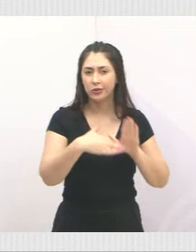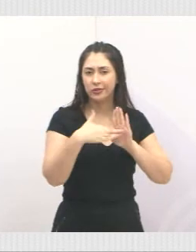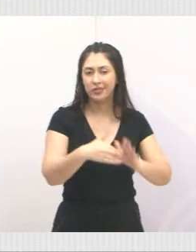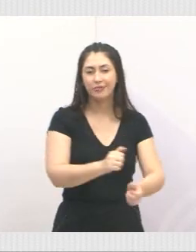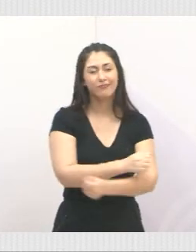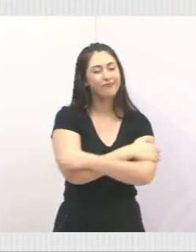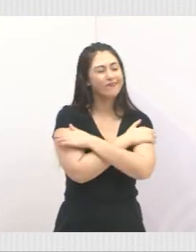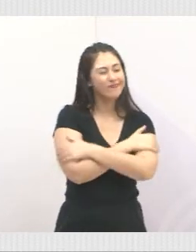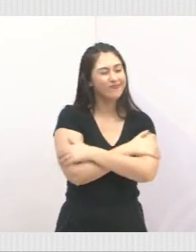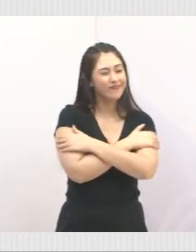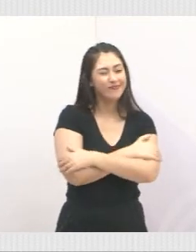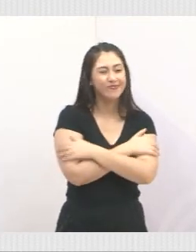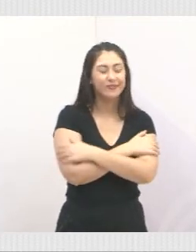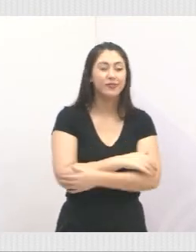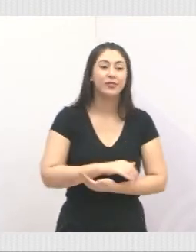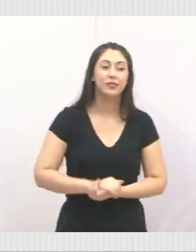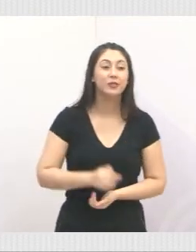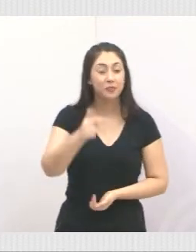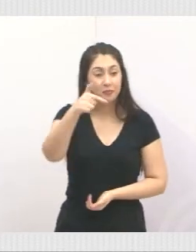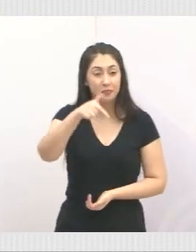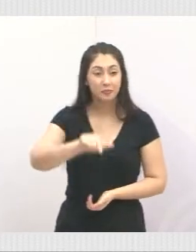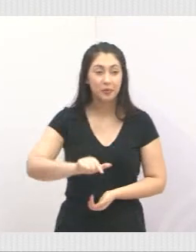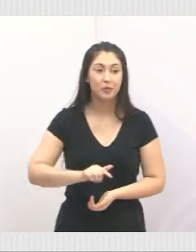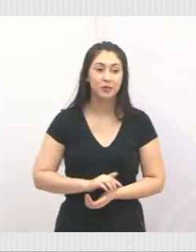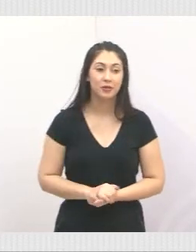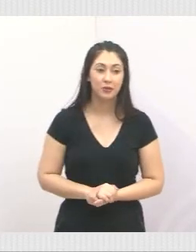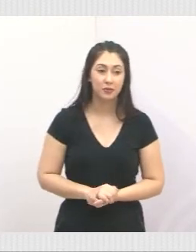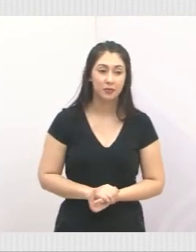abraço. Pode ir para o prazo?